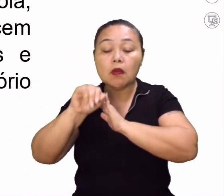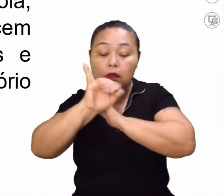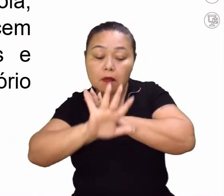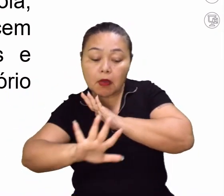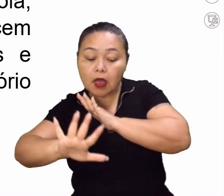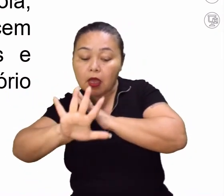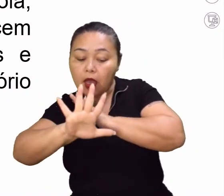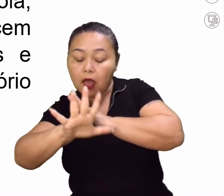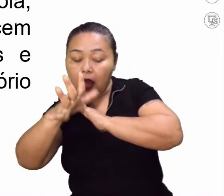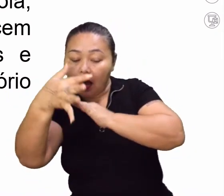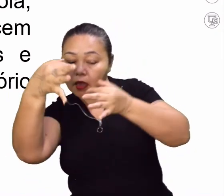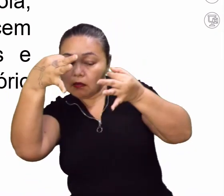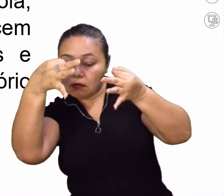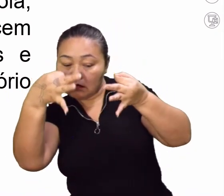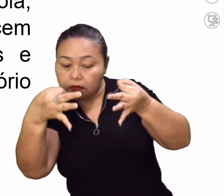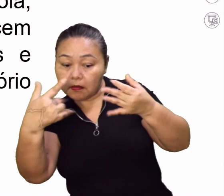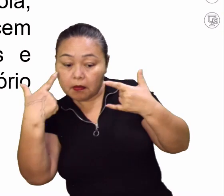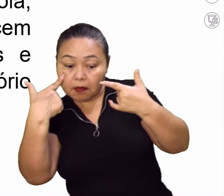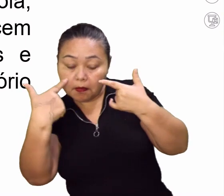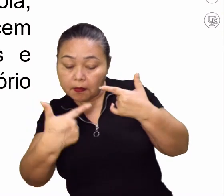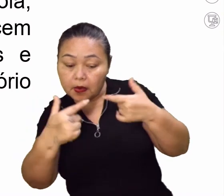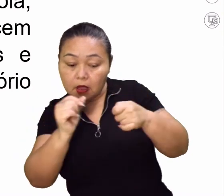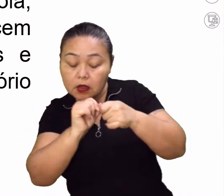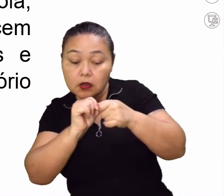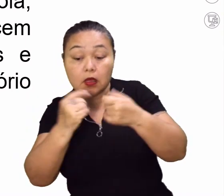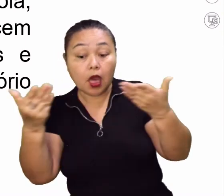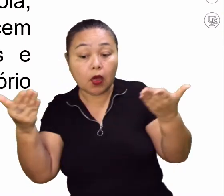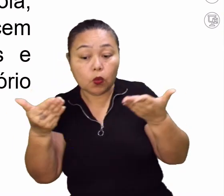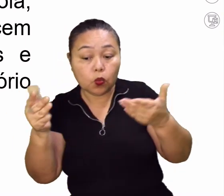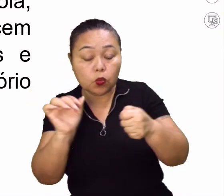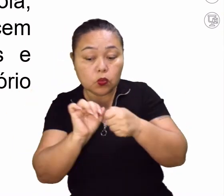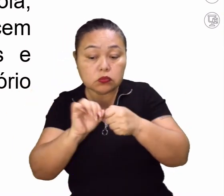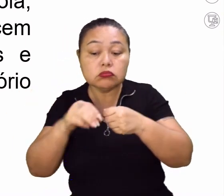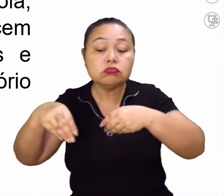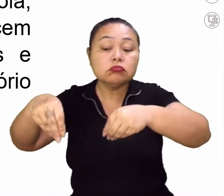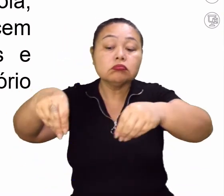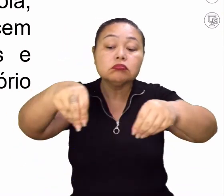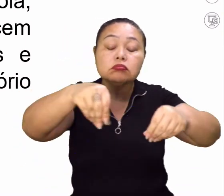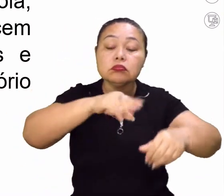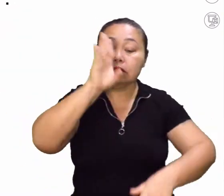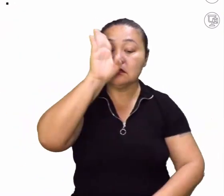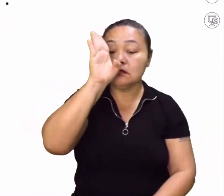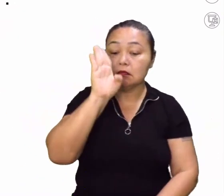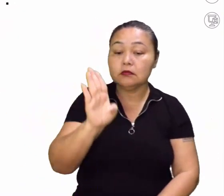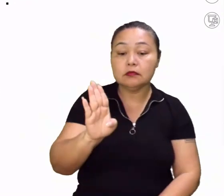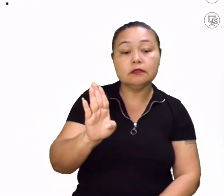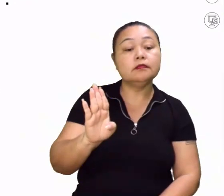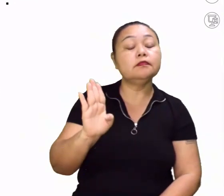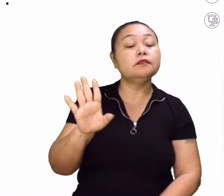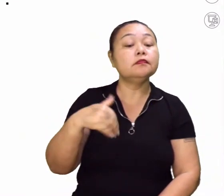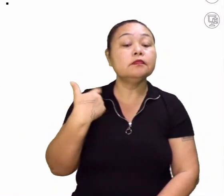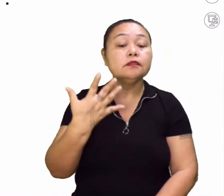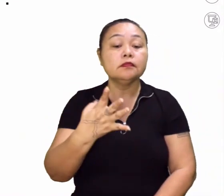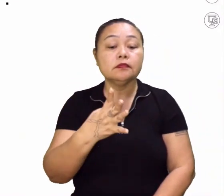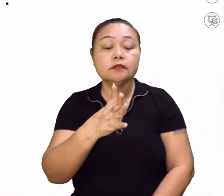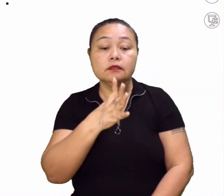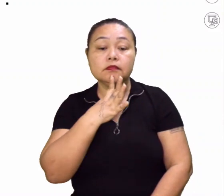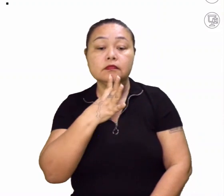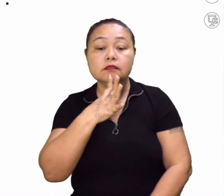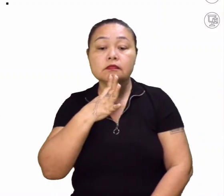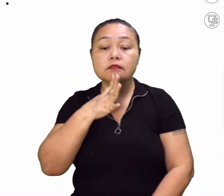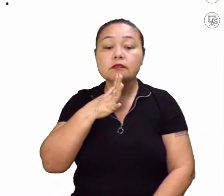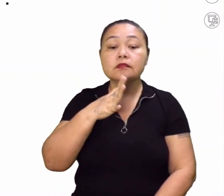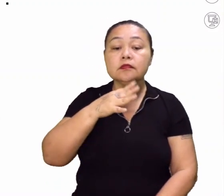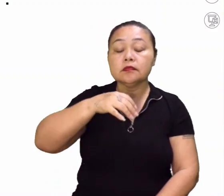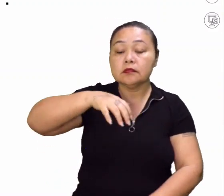detalhadas e atualizadas de qualquer localidade do território brasileiro. Vamos lá? Conhecido